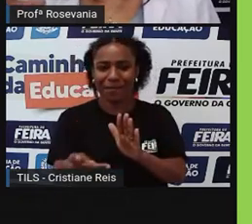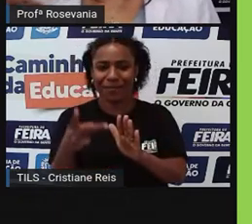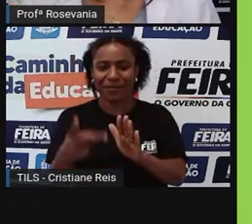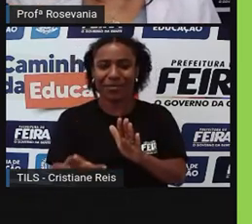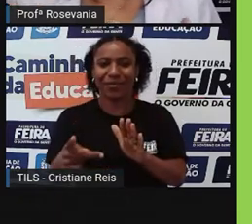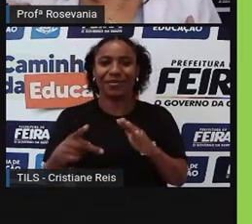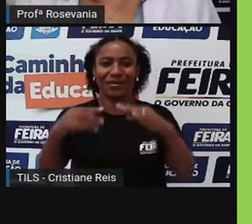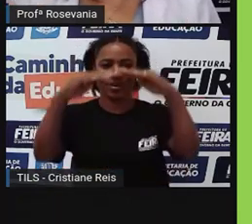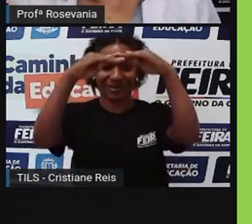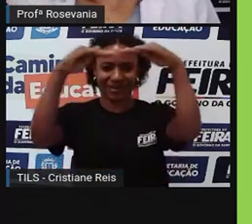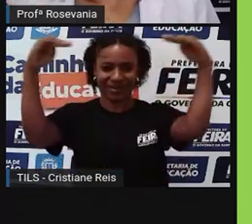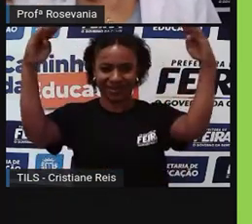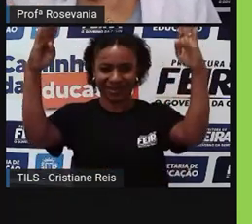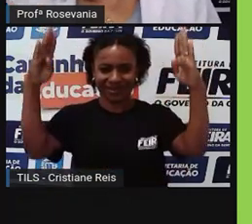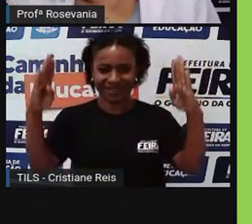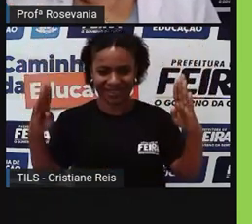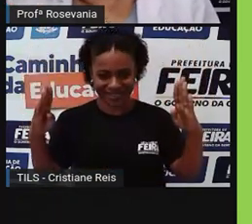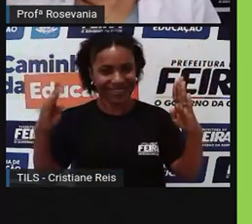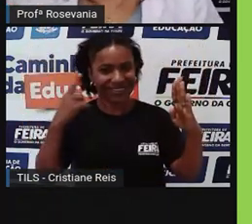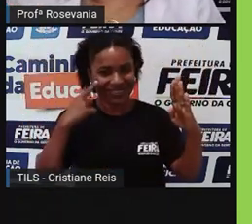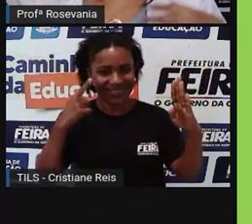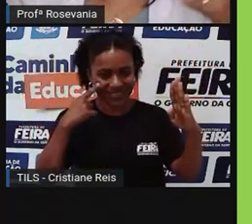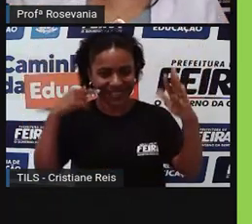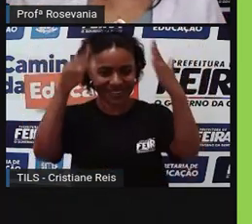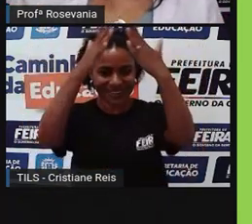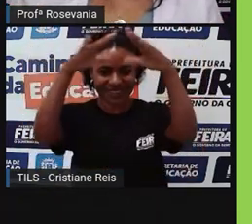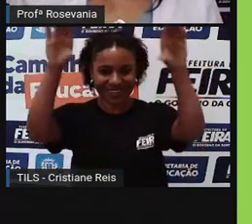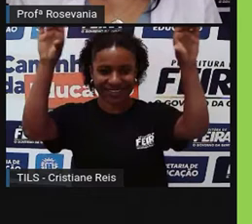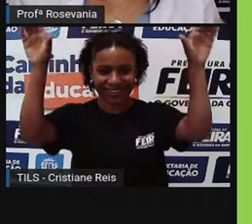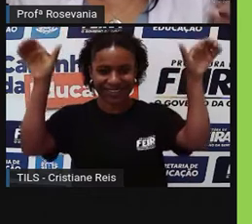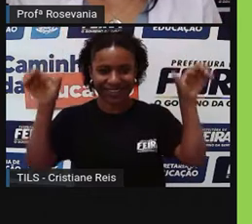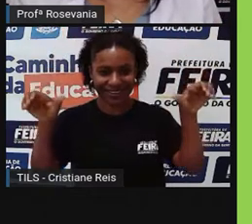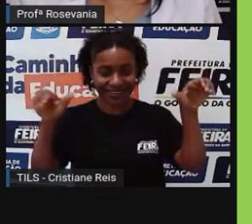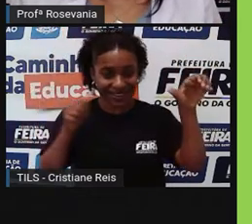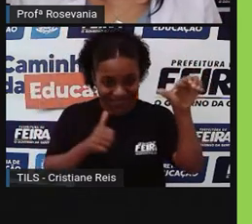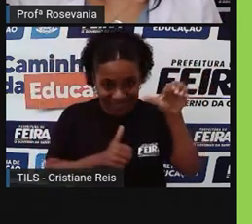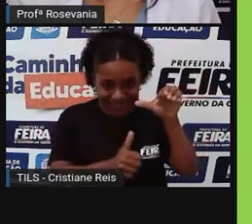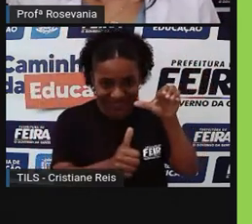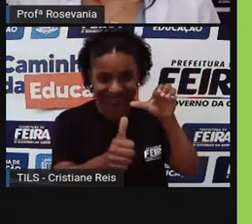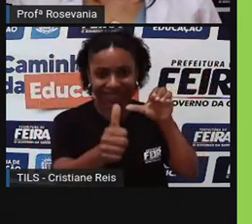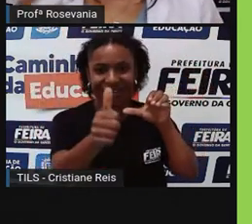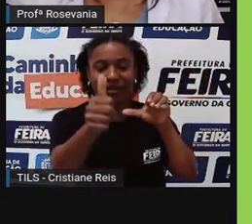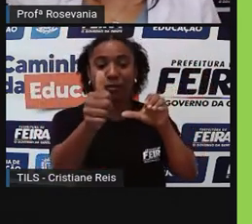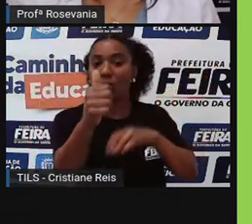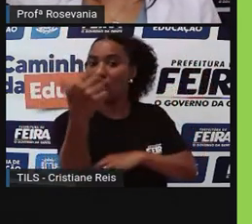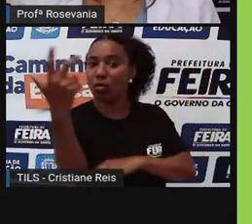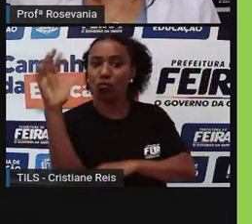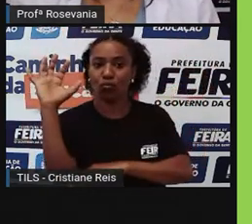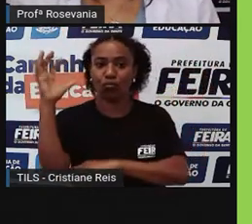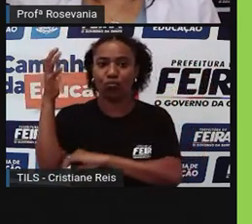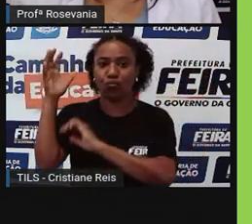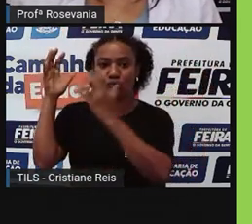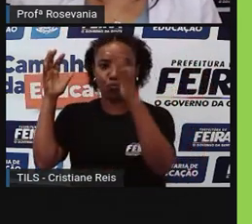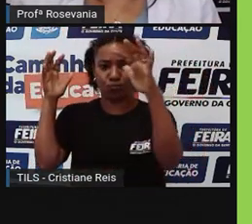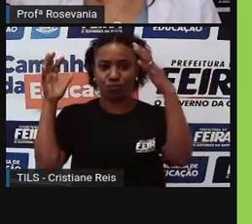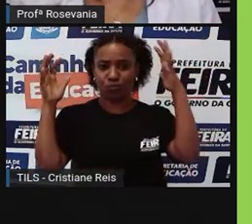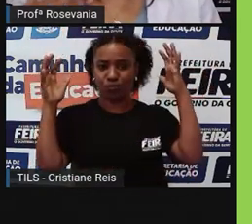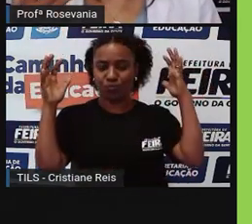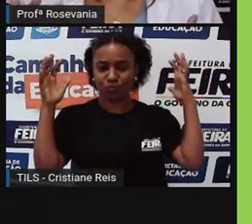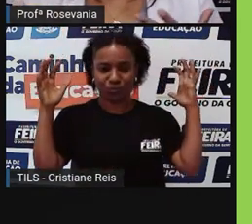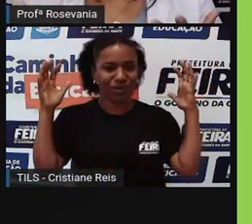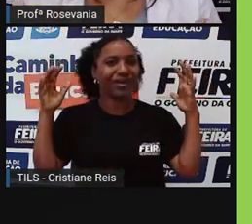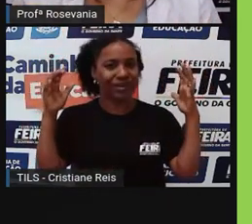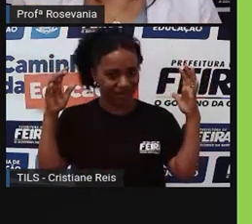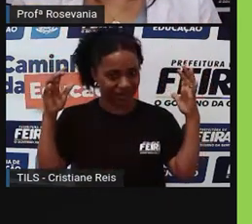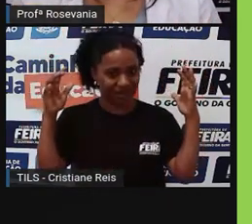entre uma zona mais úmida, a zona da mata, para uma zona mais seca, que no caso é a Caatinga,